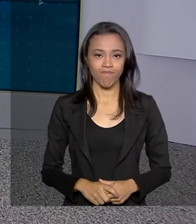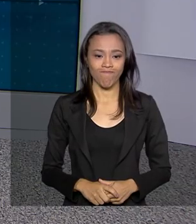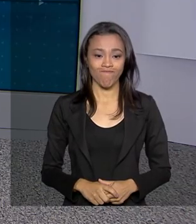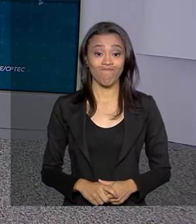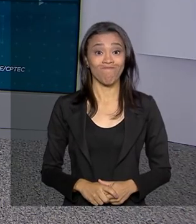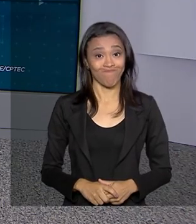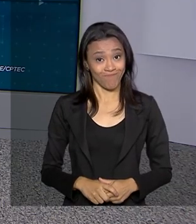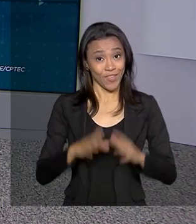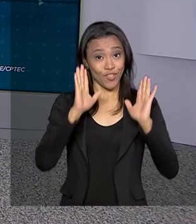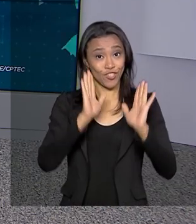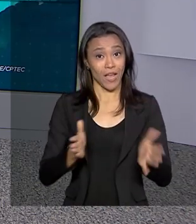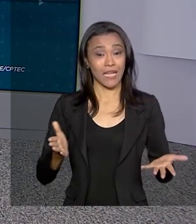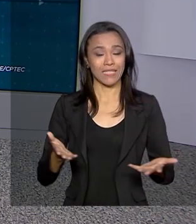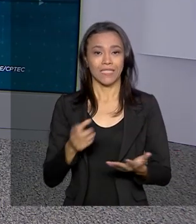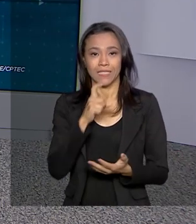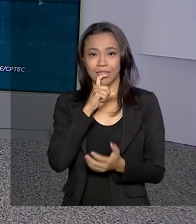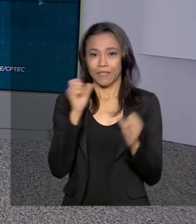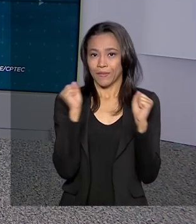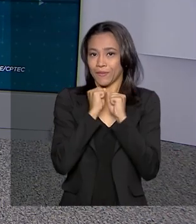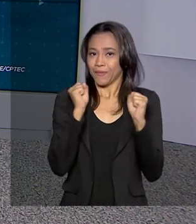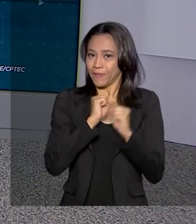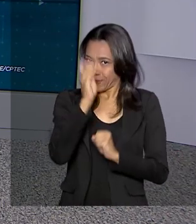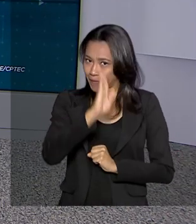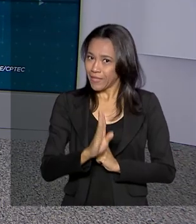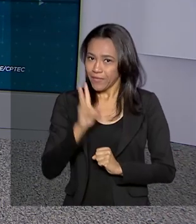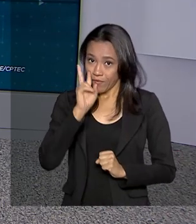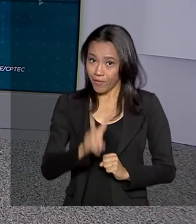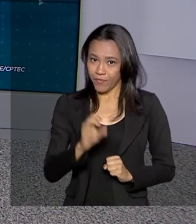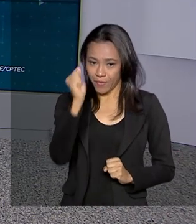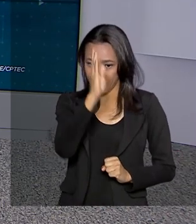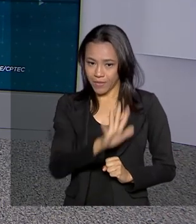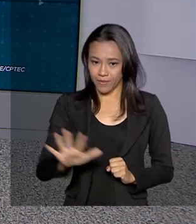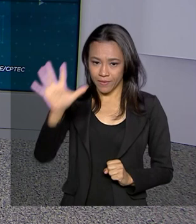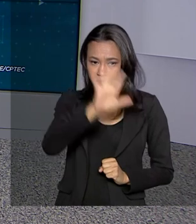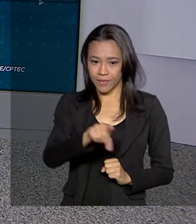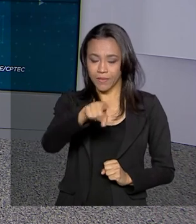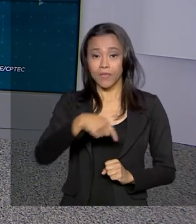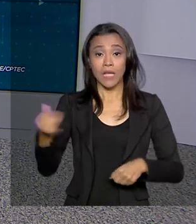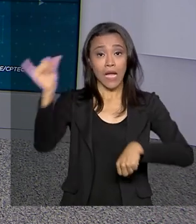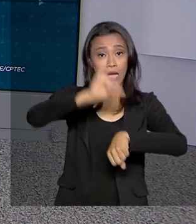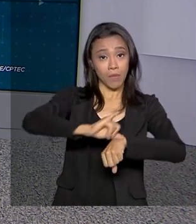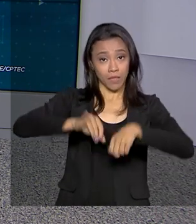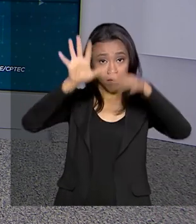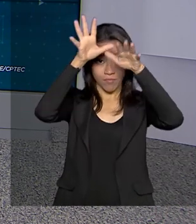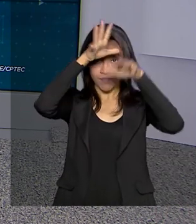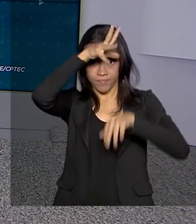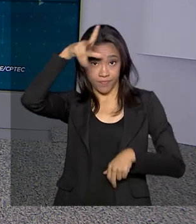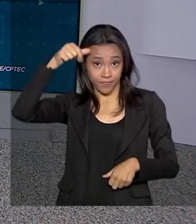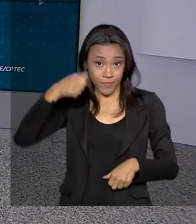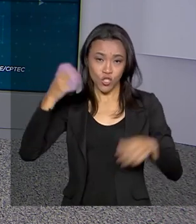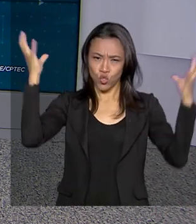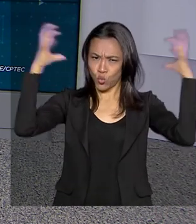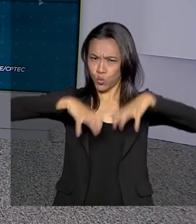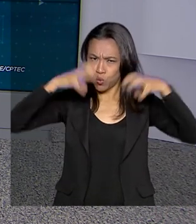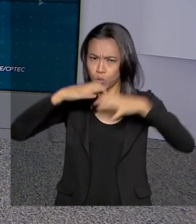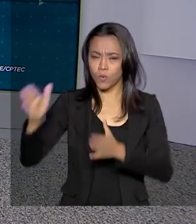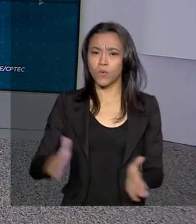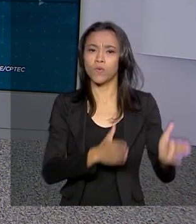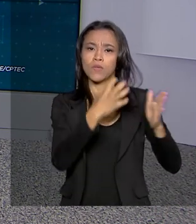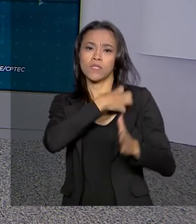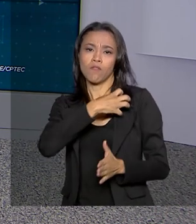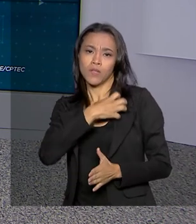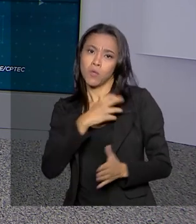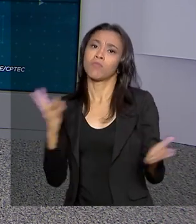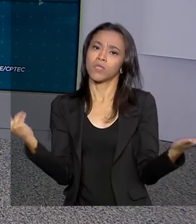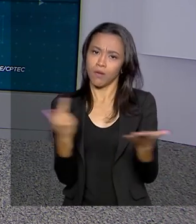Estamos no inverno brasileiro. Vamos então ao nosso mapa? Em Manaus, temos pancadas de chuva. Em Salvador, possibilidade de